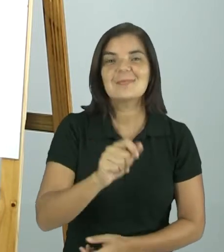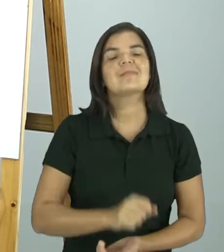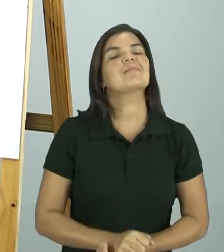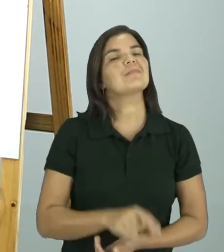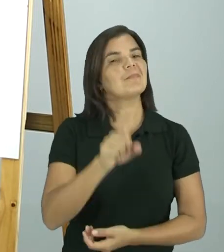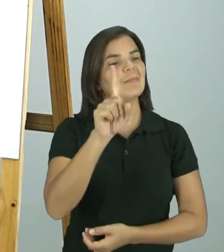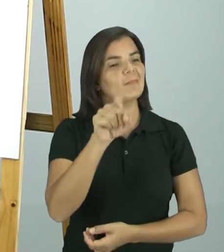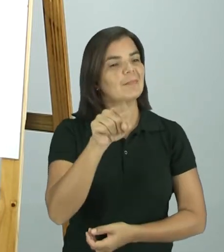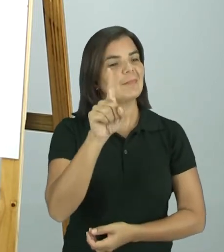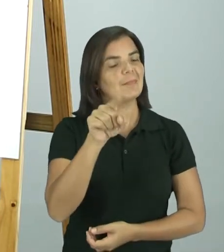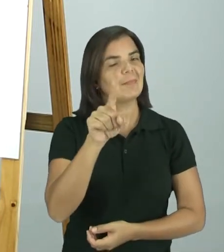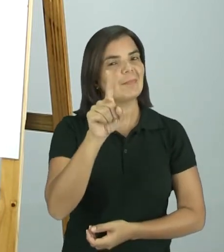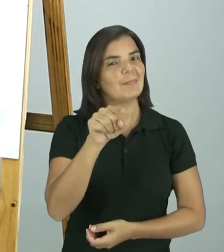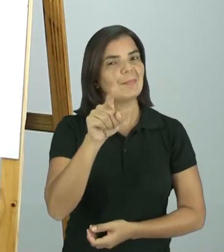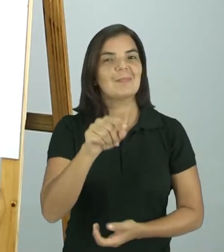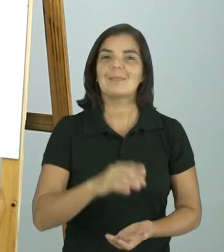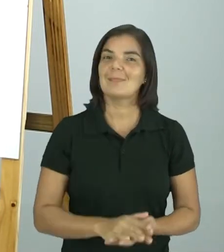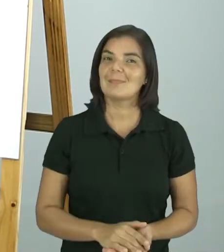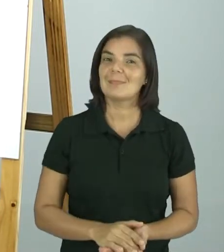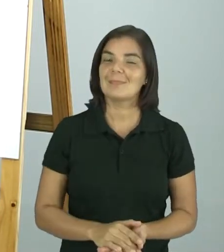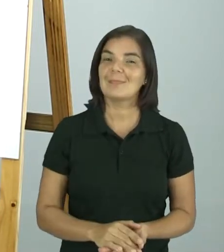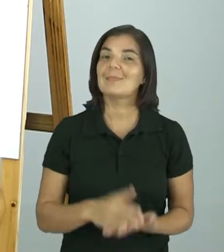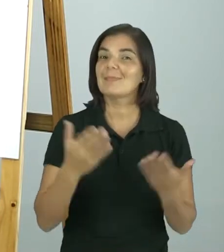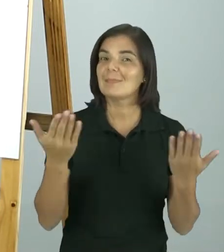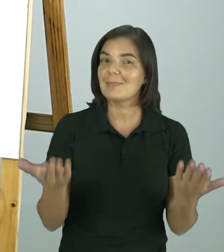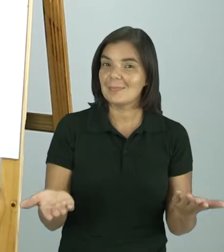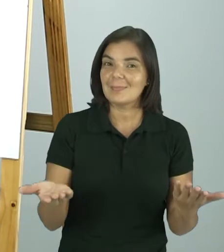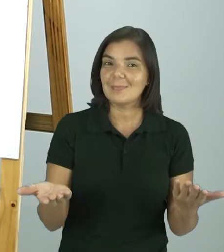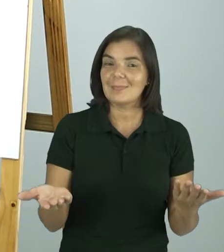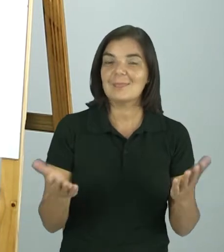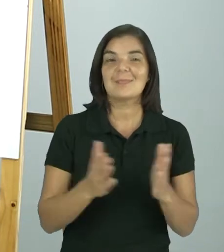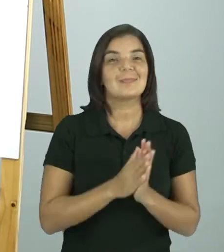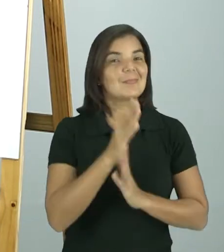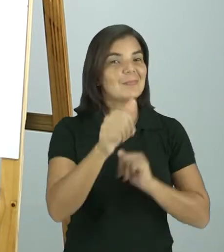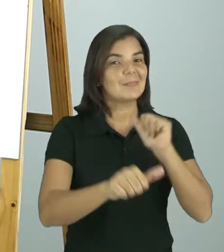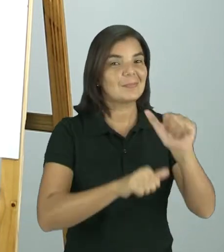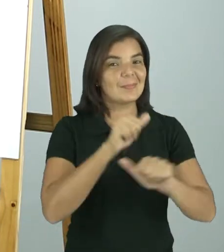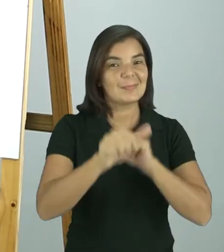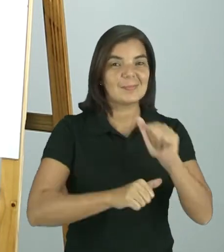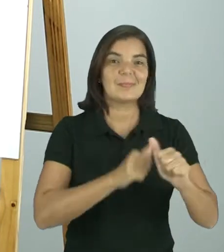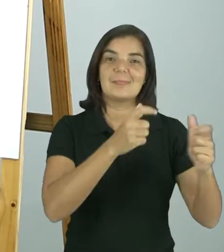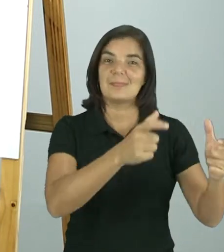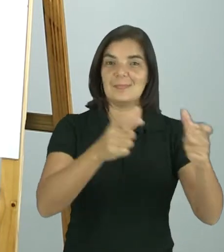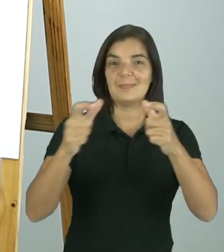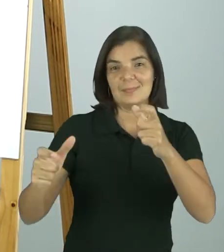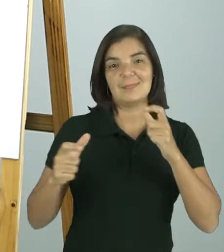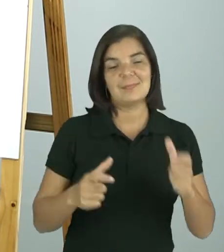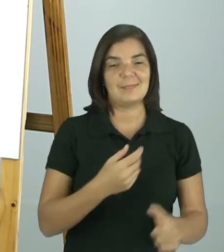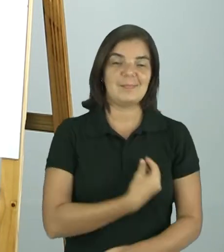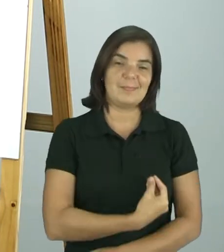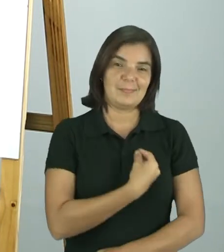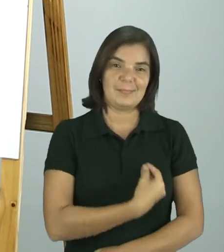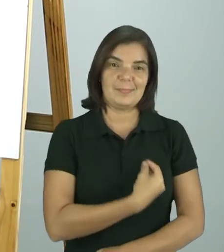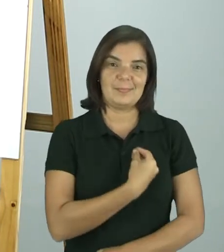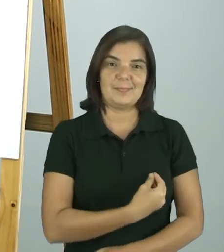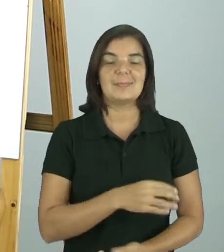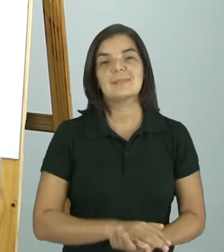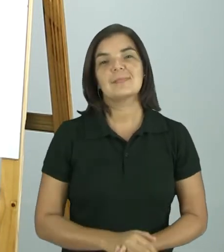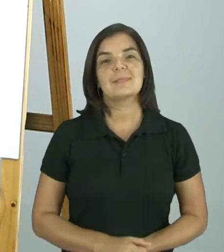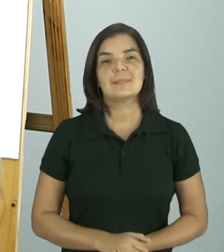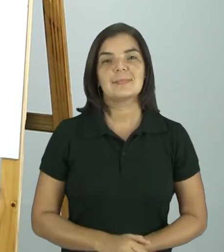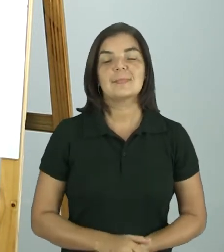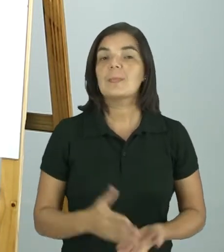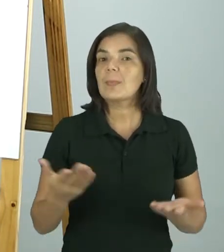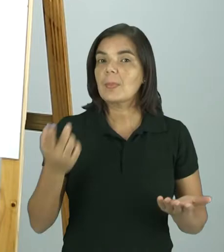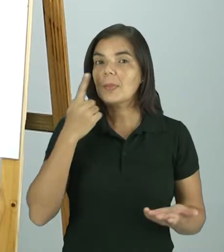é isso mesmo. O tema da nossa aula de hoje é transformações do espaço vivido. Vamos lá?